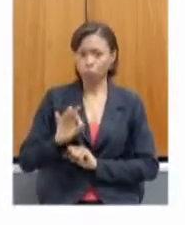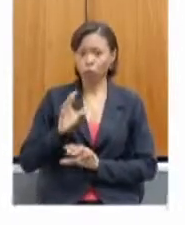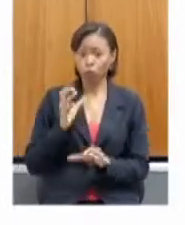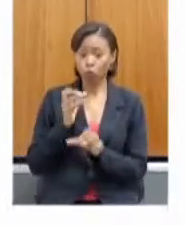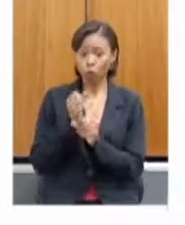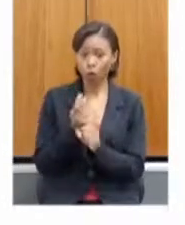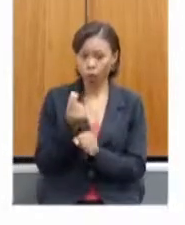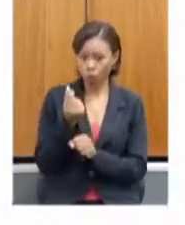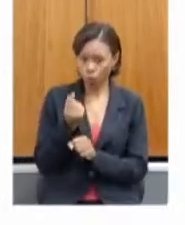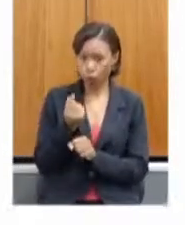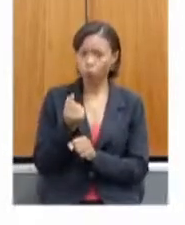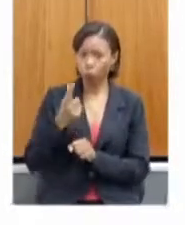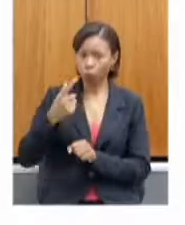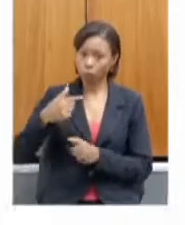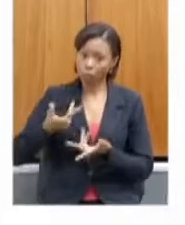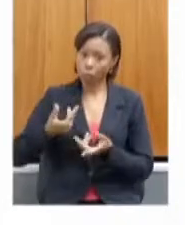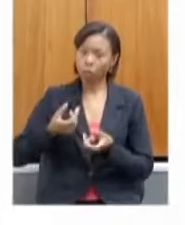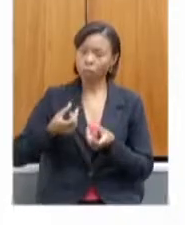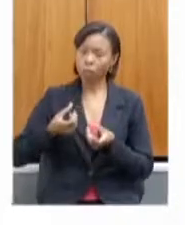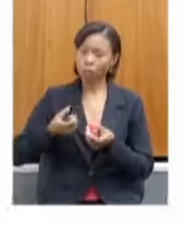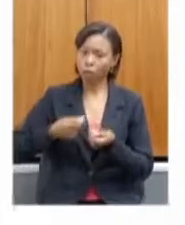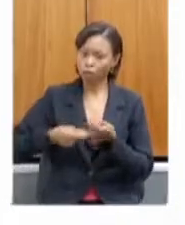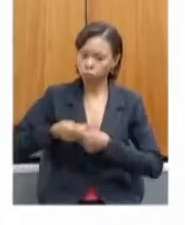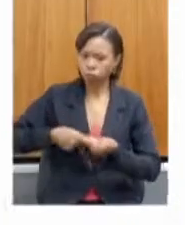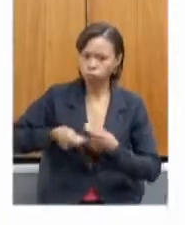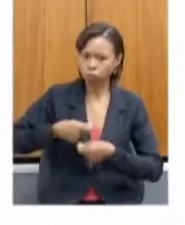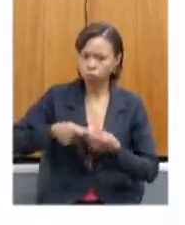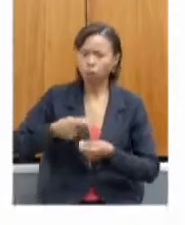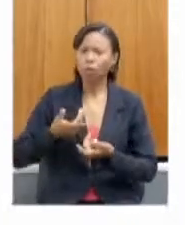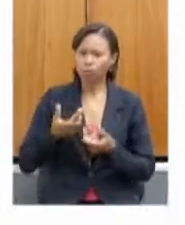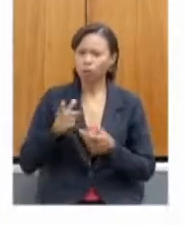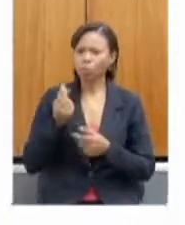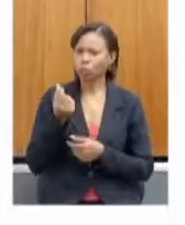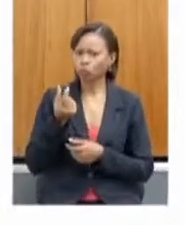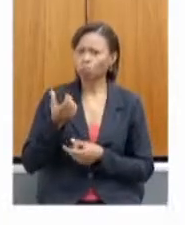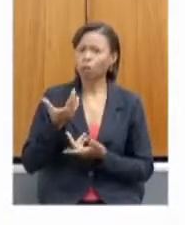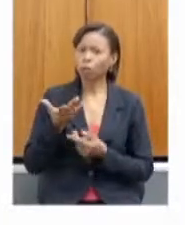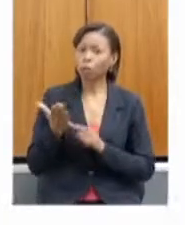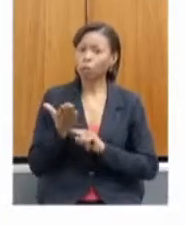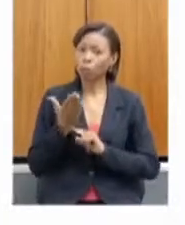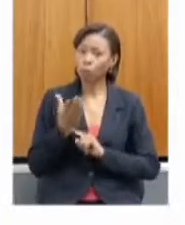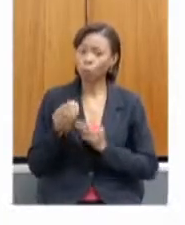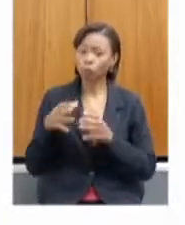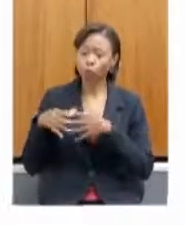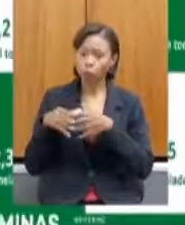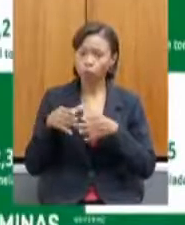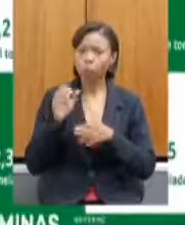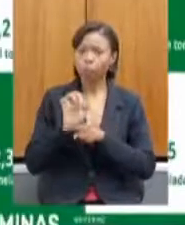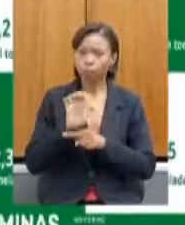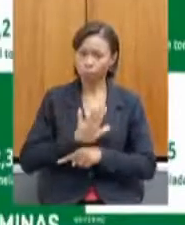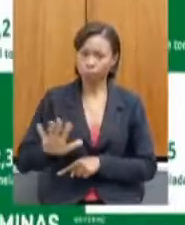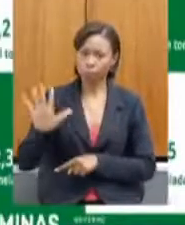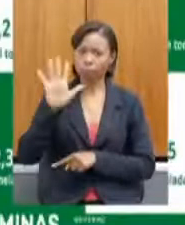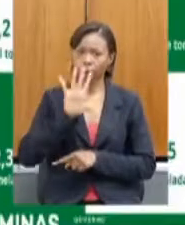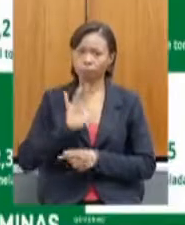isso é uma renda que vai ajudar muito a todo o nosso setor e todo o nosso Estado. pode passar?